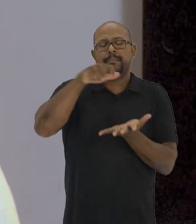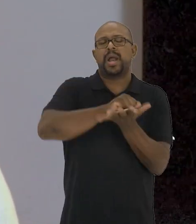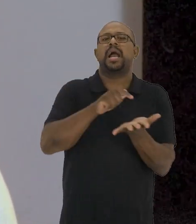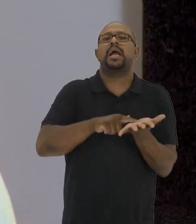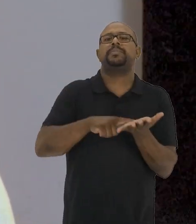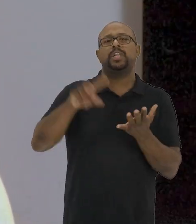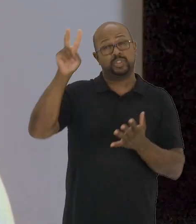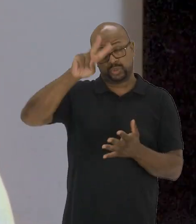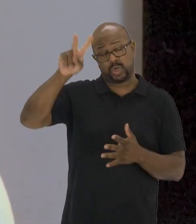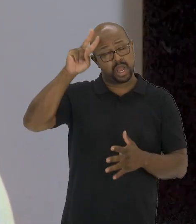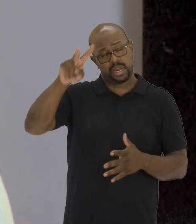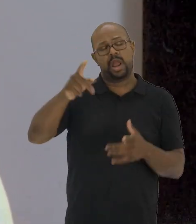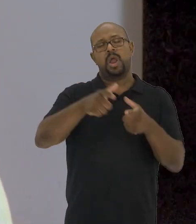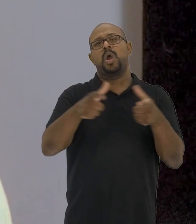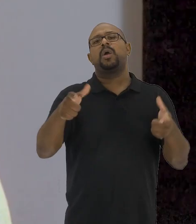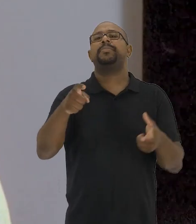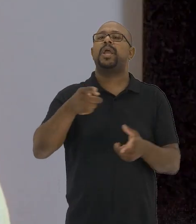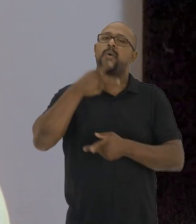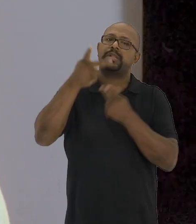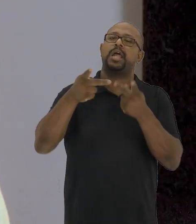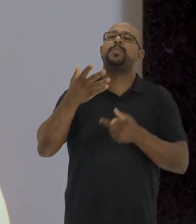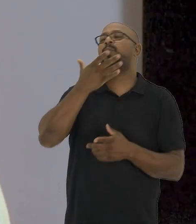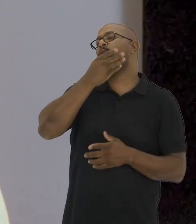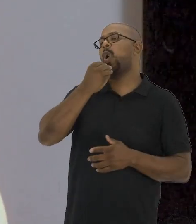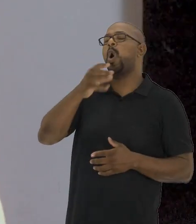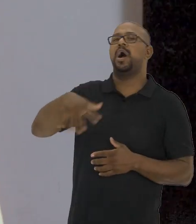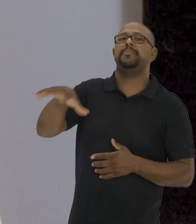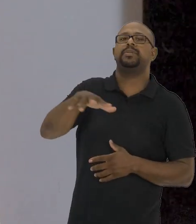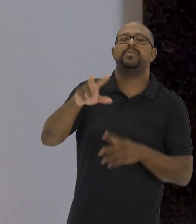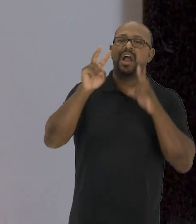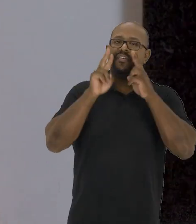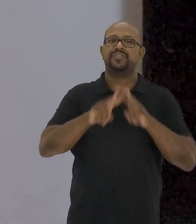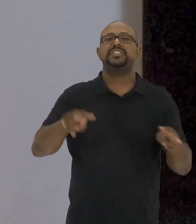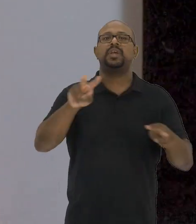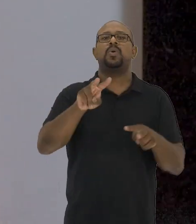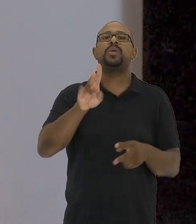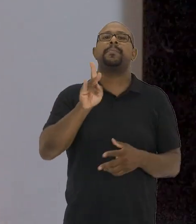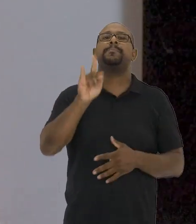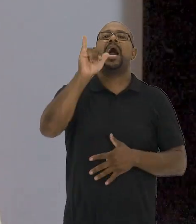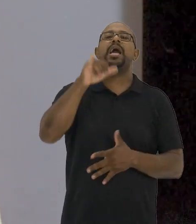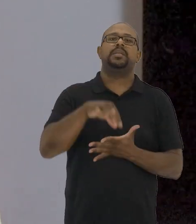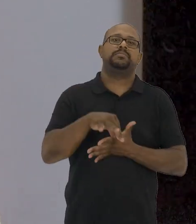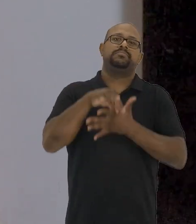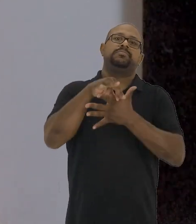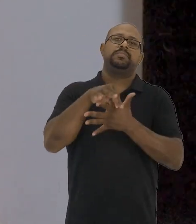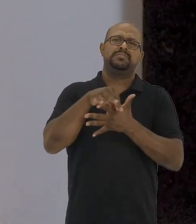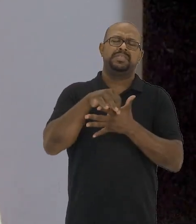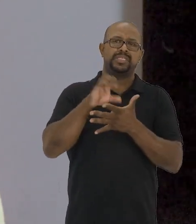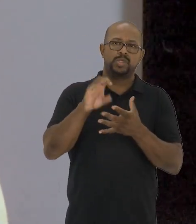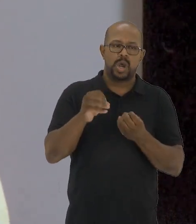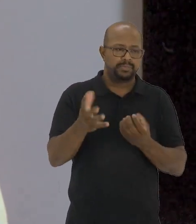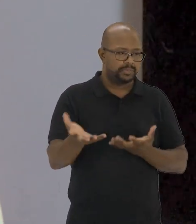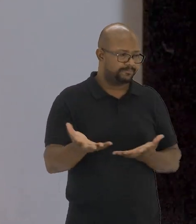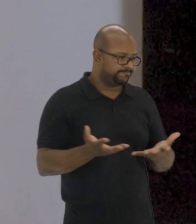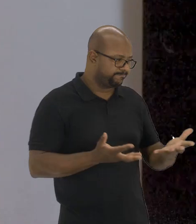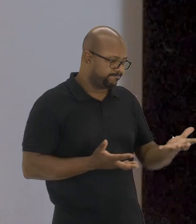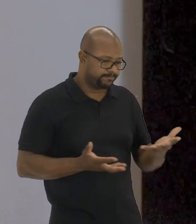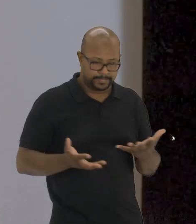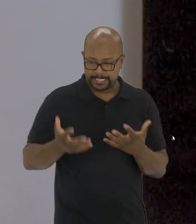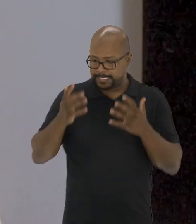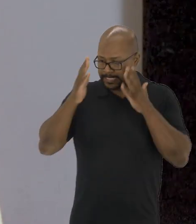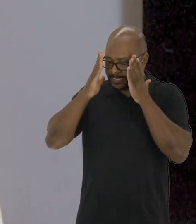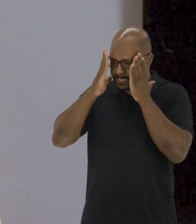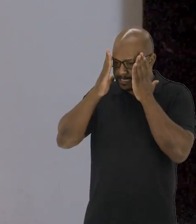pela história comum, contada em grande parte por homens, por uma visão patriarcal. E como transitar